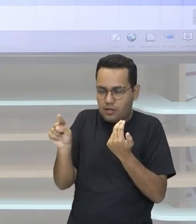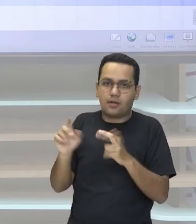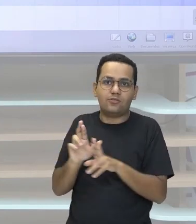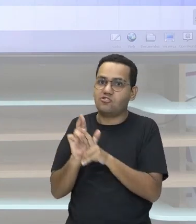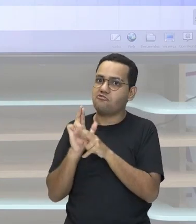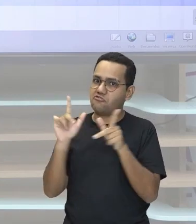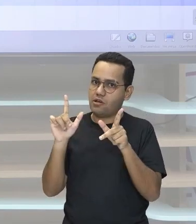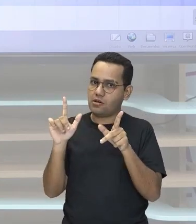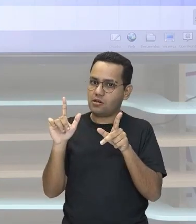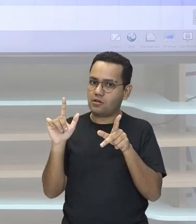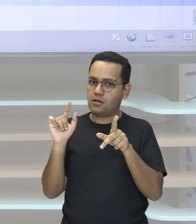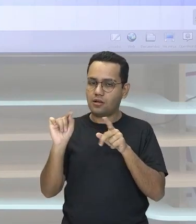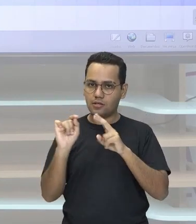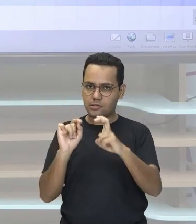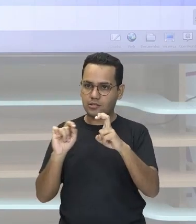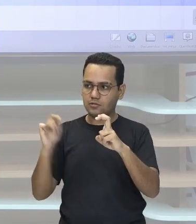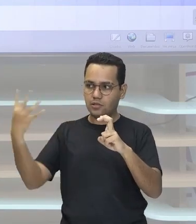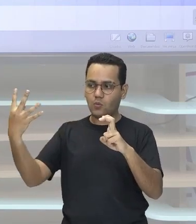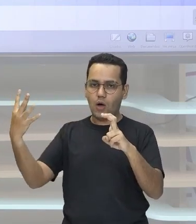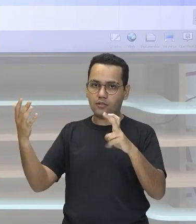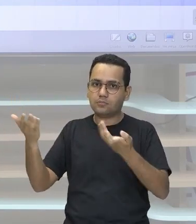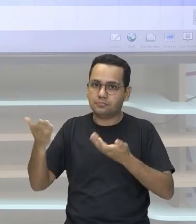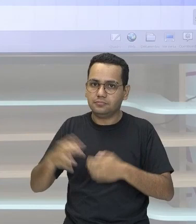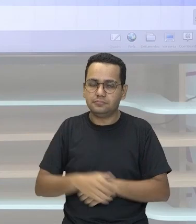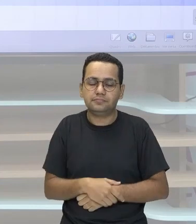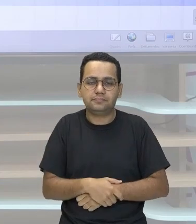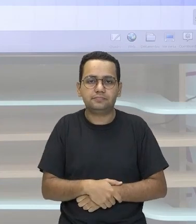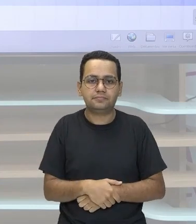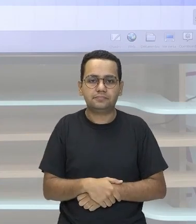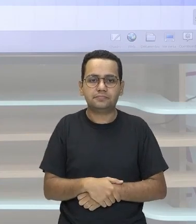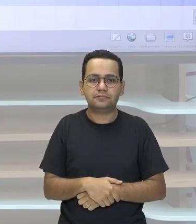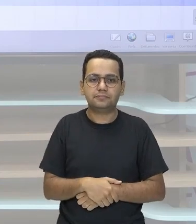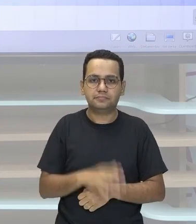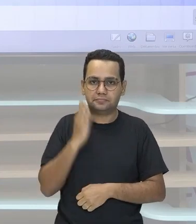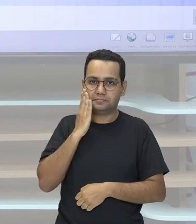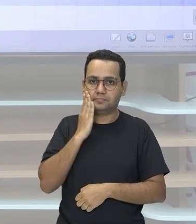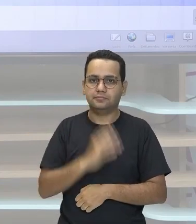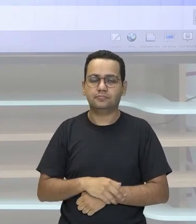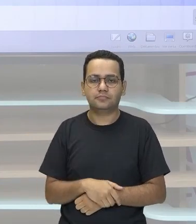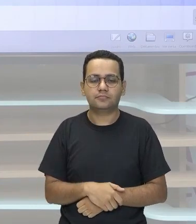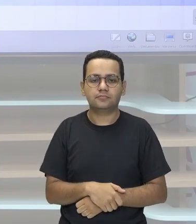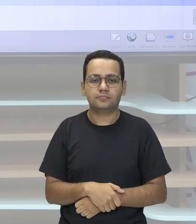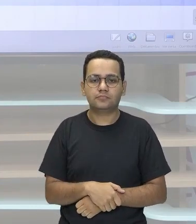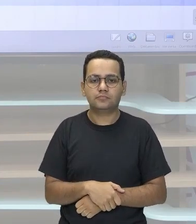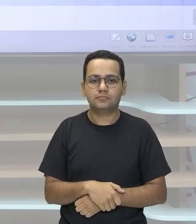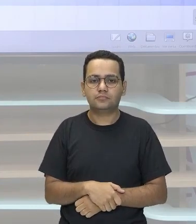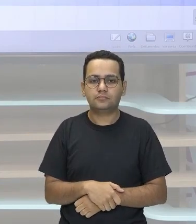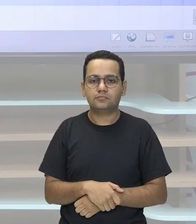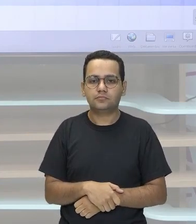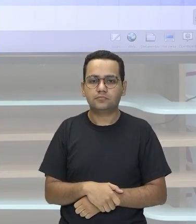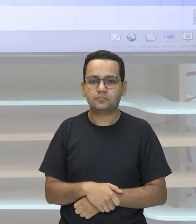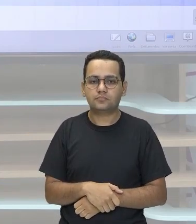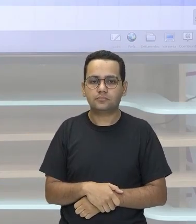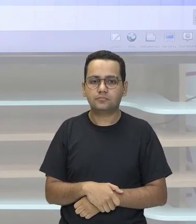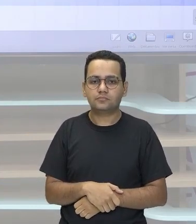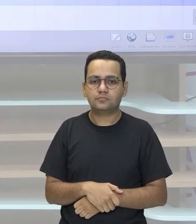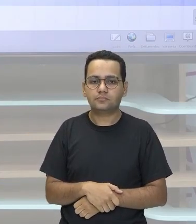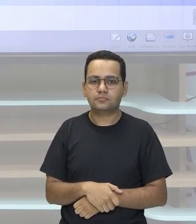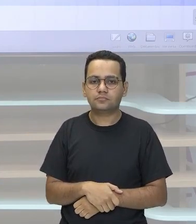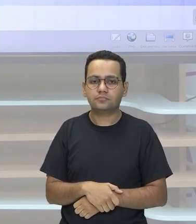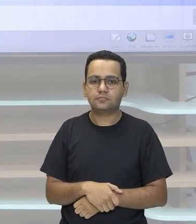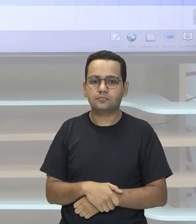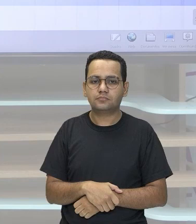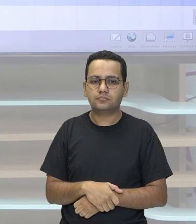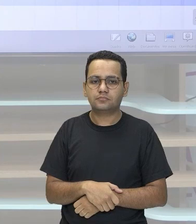Porque uma está 10 elevado a 5 E a outra está 10 elevado a 4 Então, nós temos que colocar Em